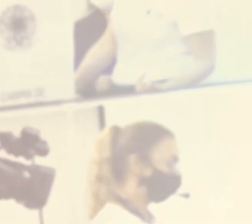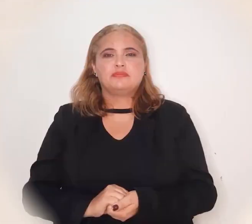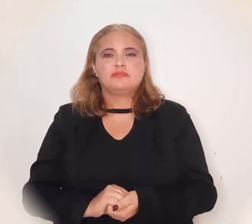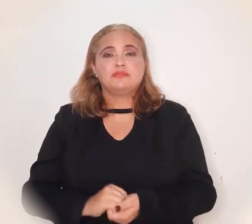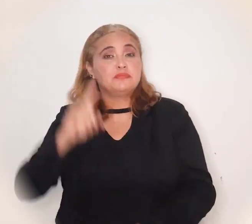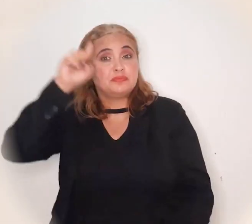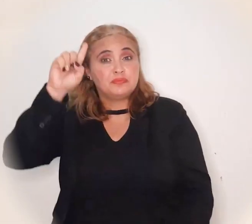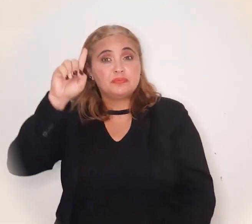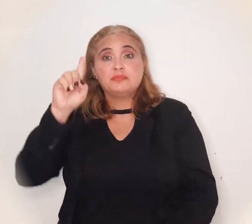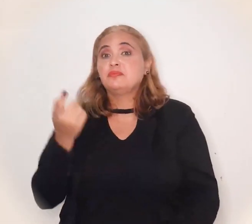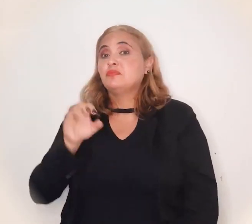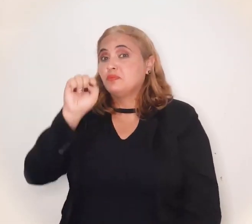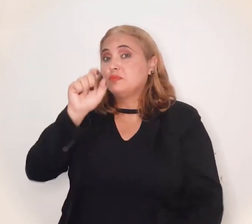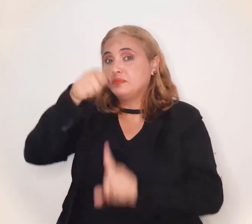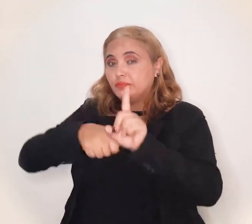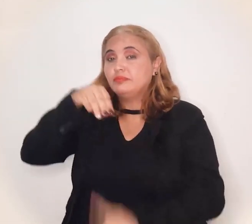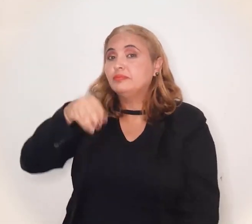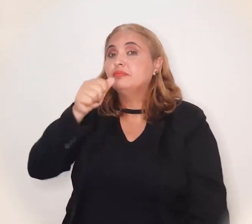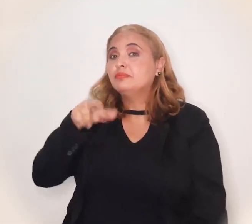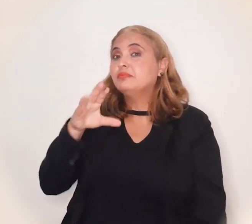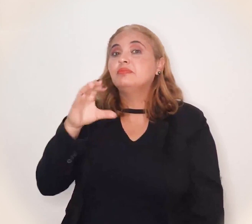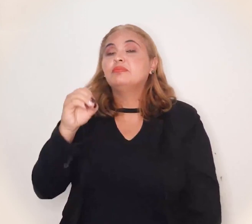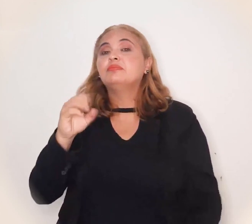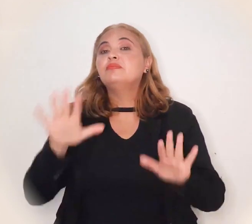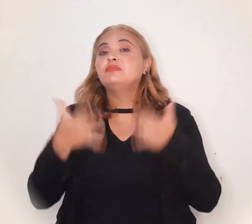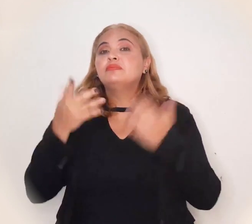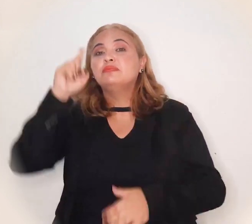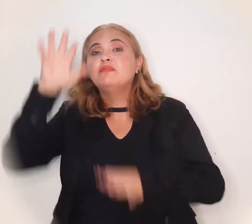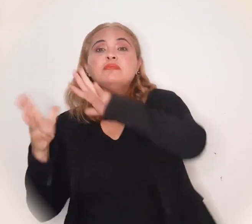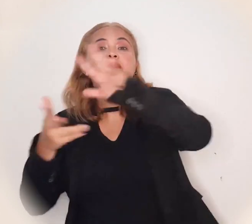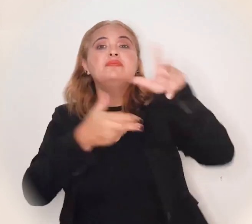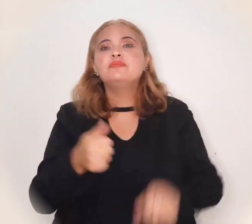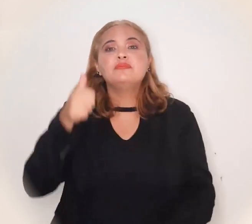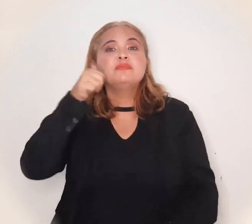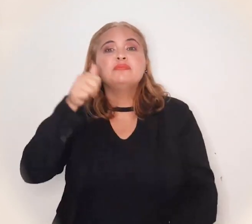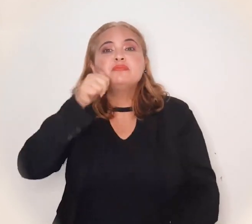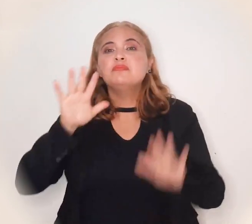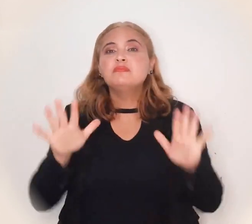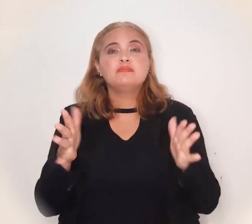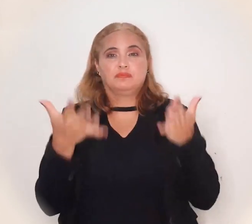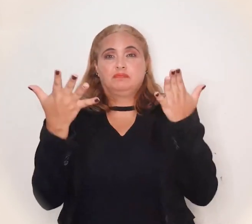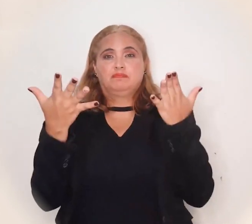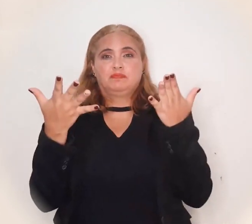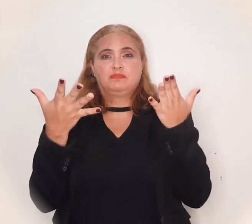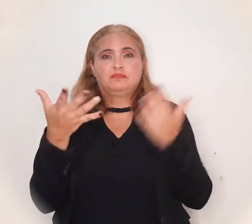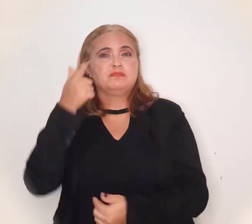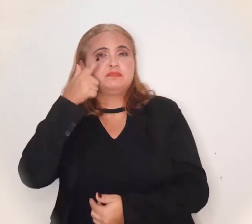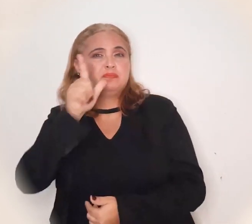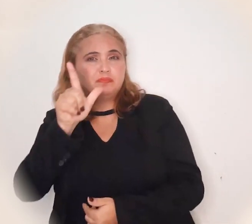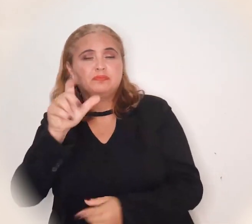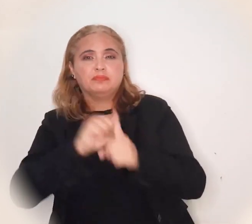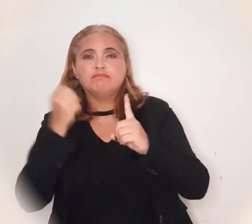Dia 8 de março, comemora-se o Dia Internacional da Mulher. Trata-se de uma celebração de